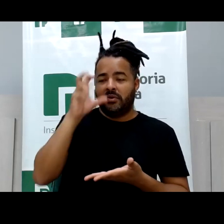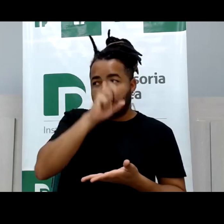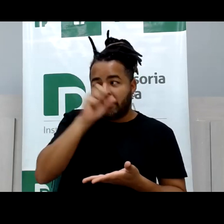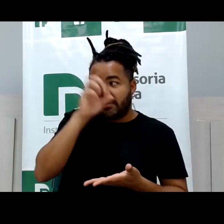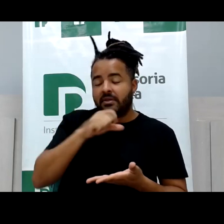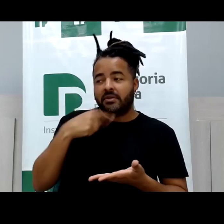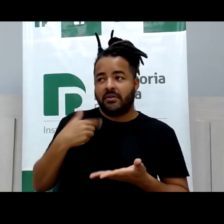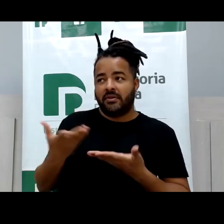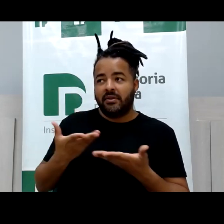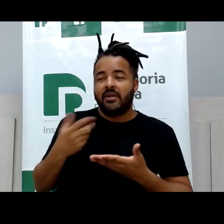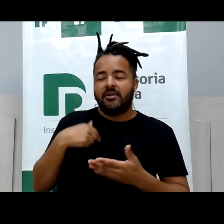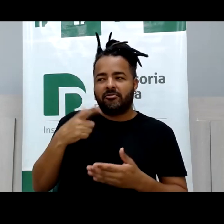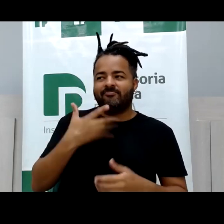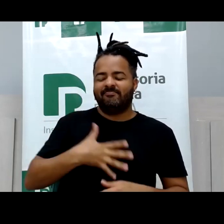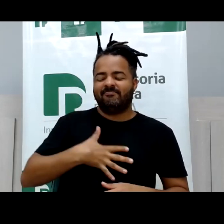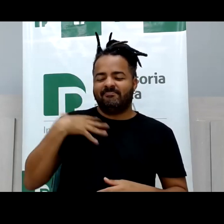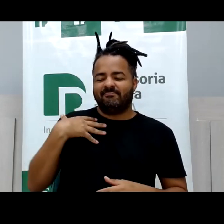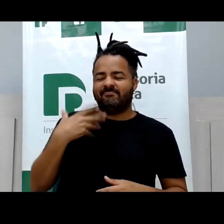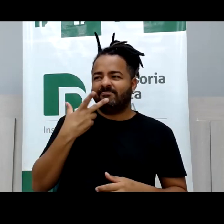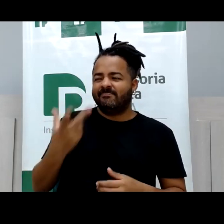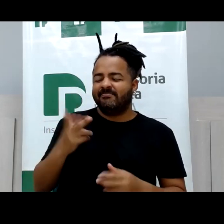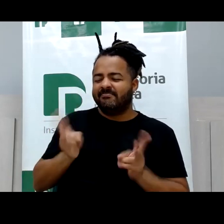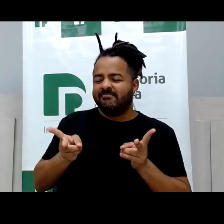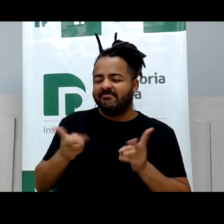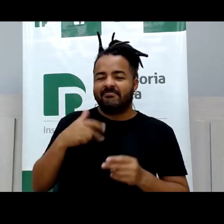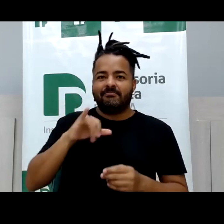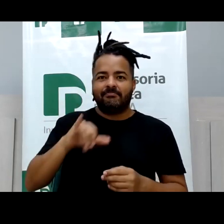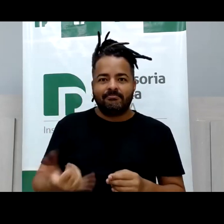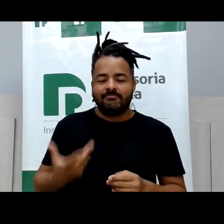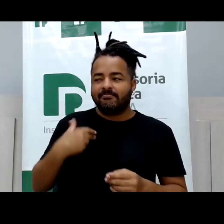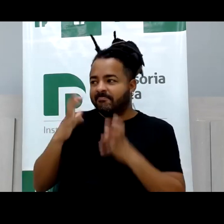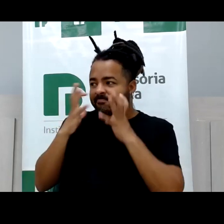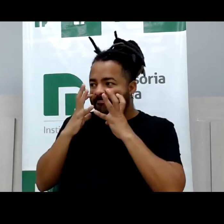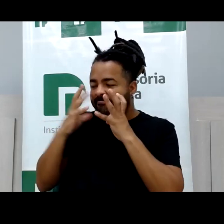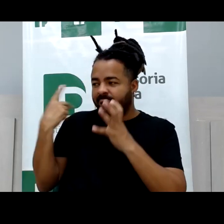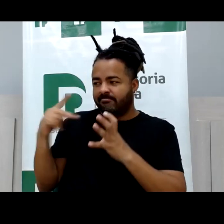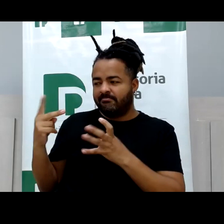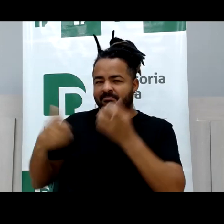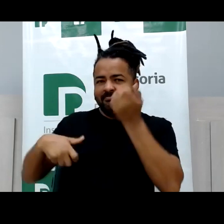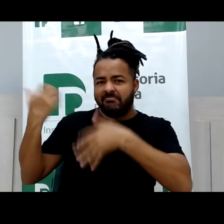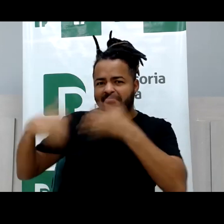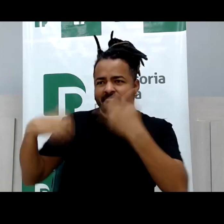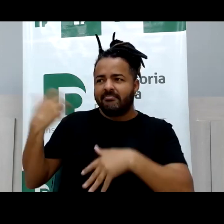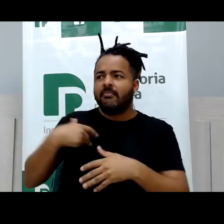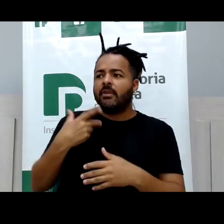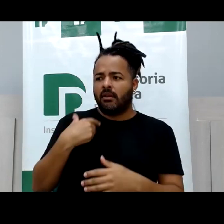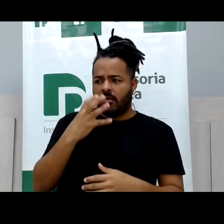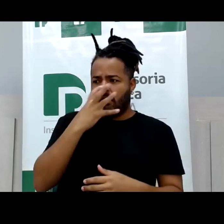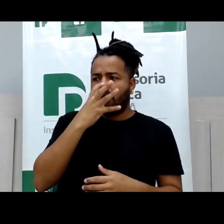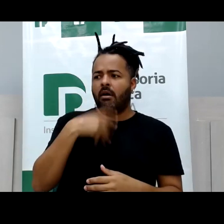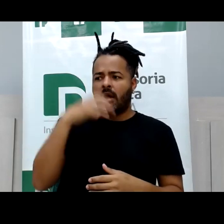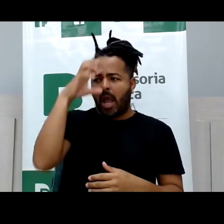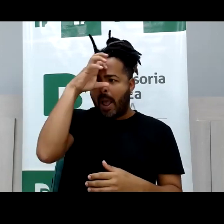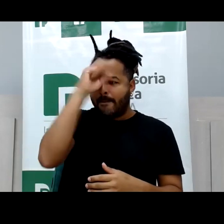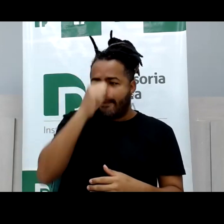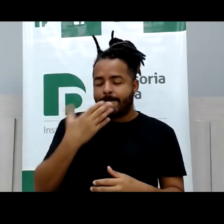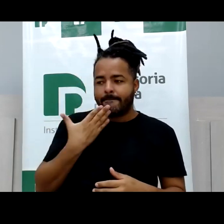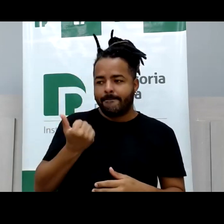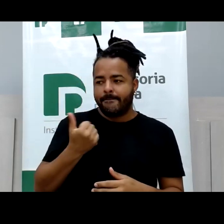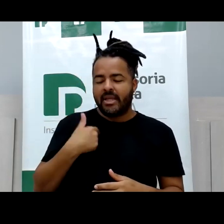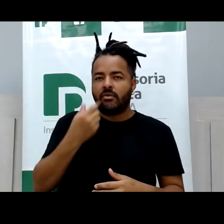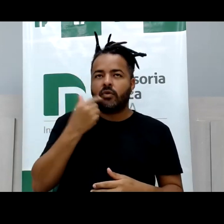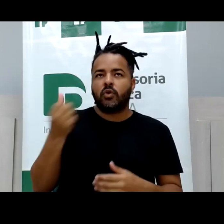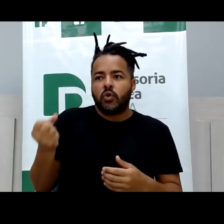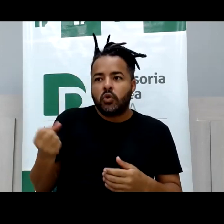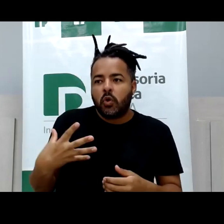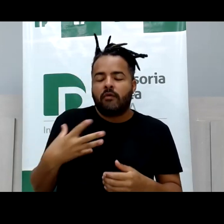um entusiasta de sua fala. Sempre que eu tenho oportunidade de poder ouvi-lo, eu gosto de ouvir, que é sempre um aprendizado, é sempre algo novo para acrescentar,